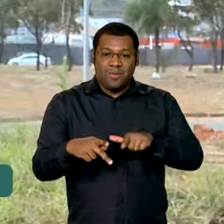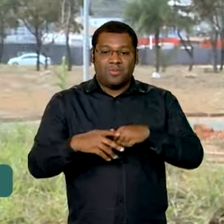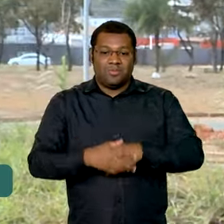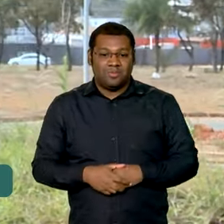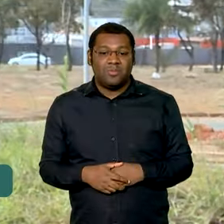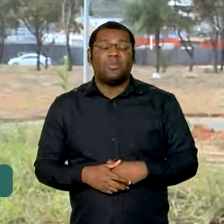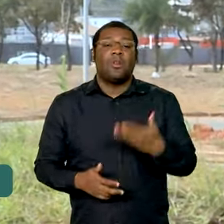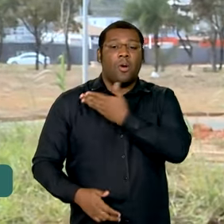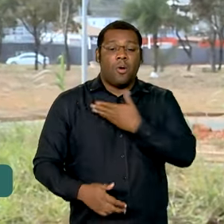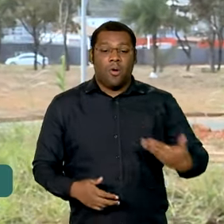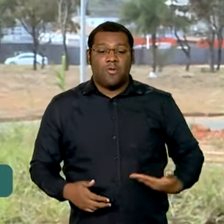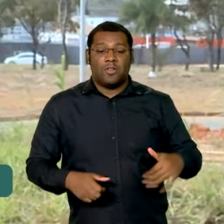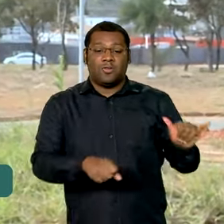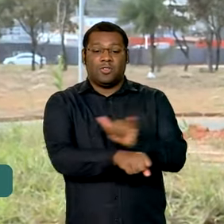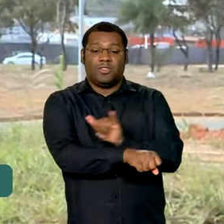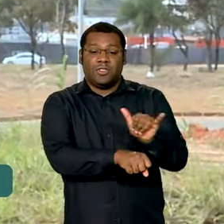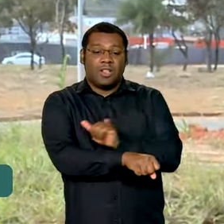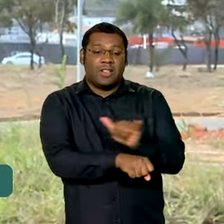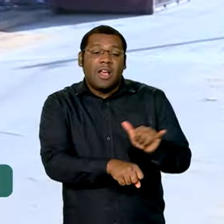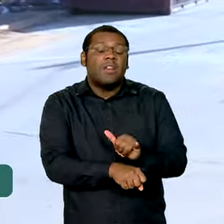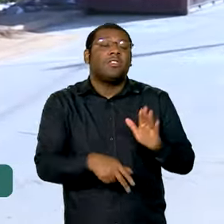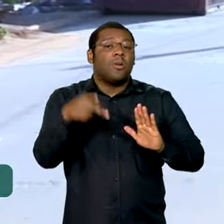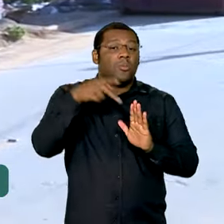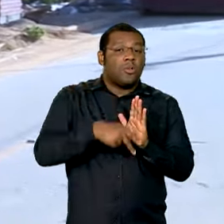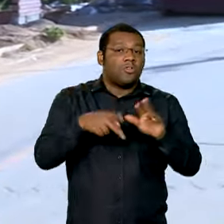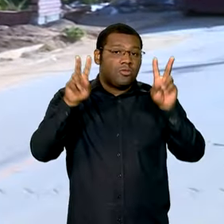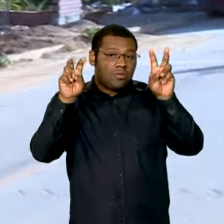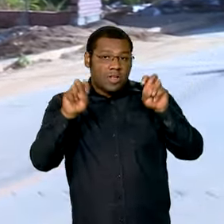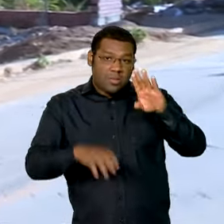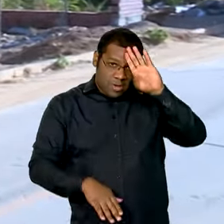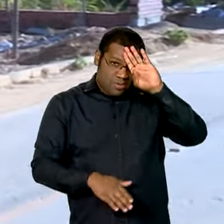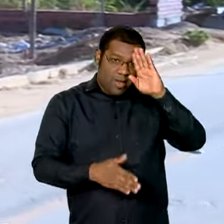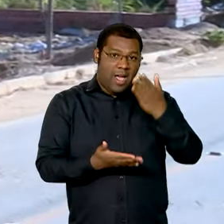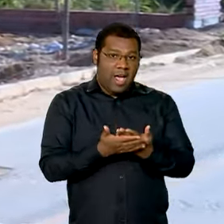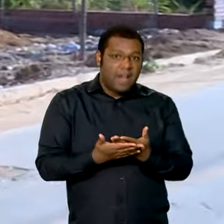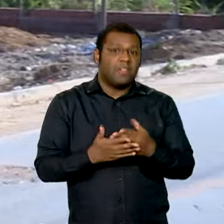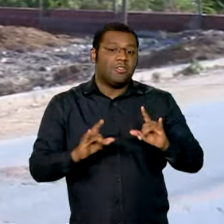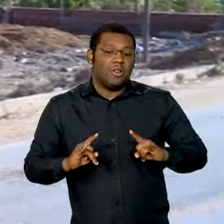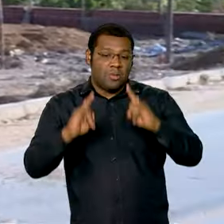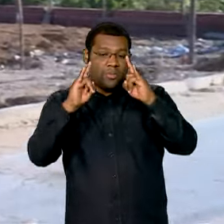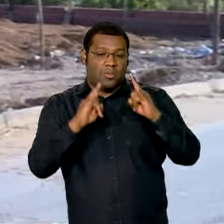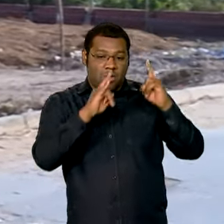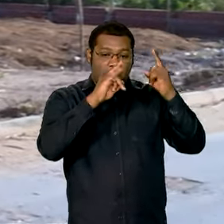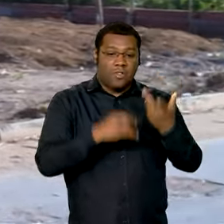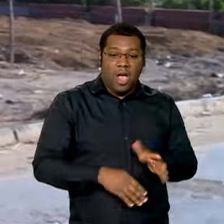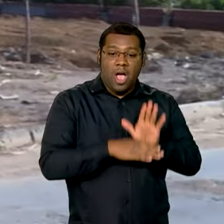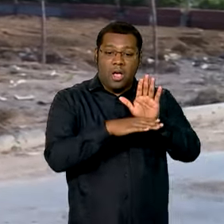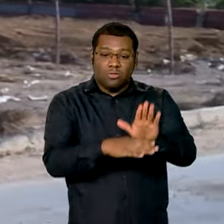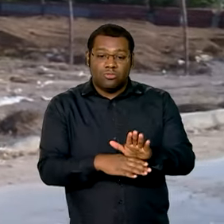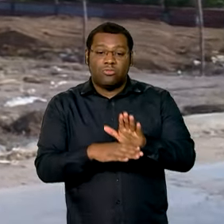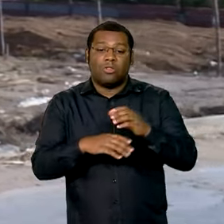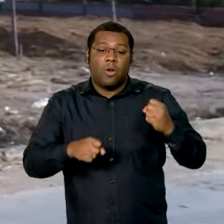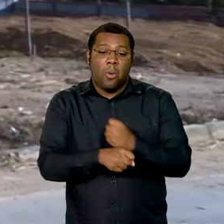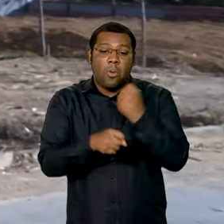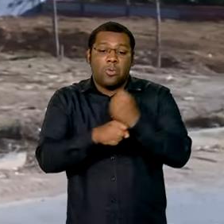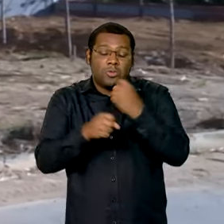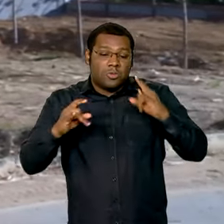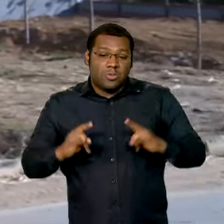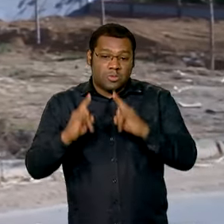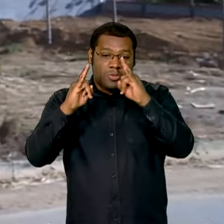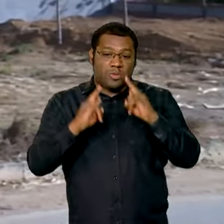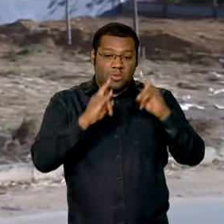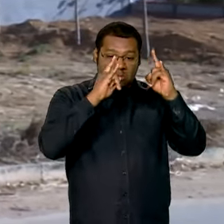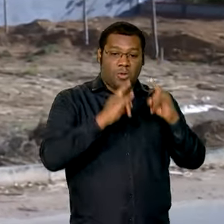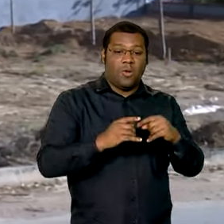governo com o programa Acredita Imóveis vai ajudar o mercado de crédito imobiliário que enfrenta problemas